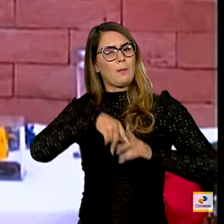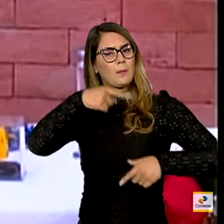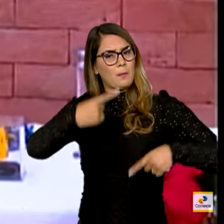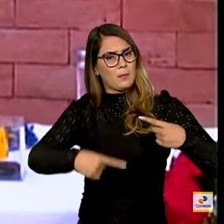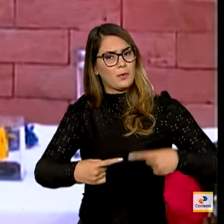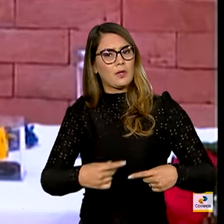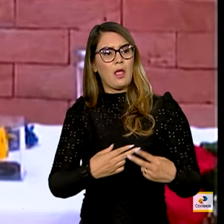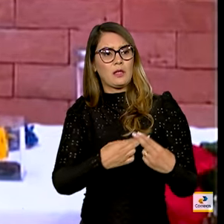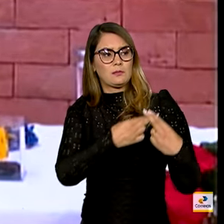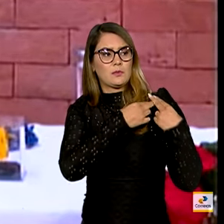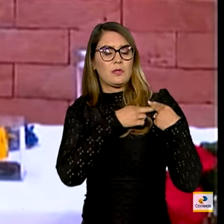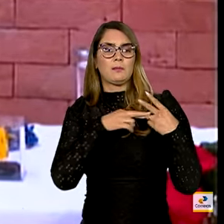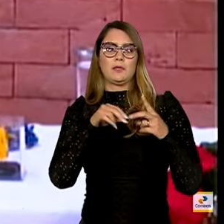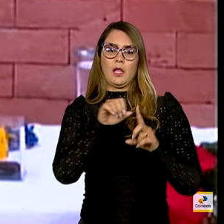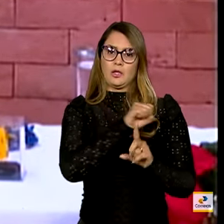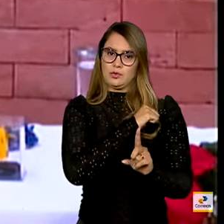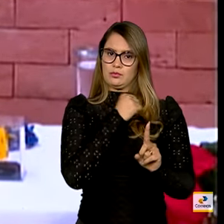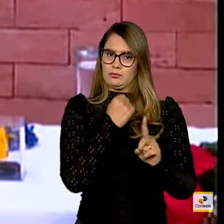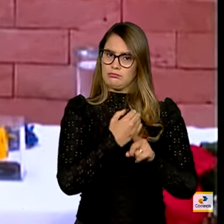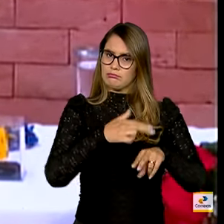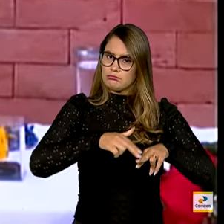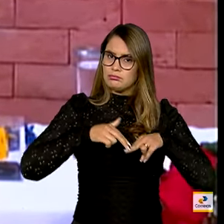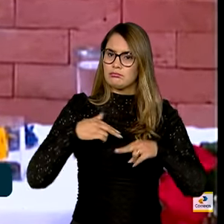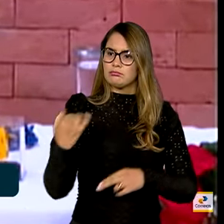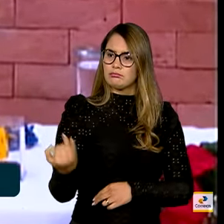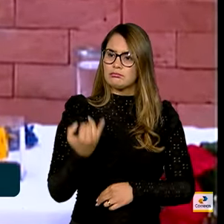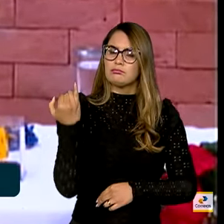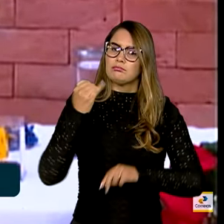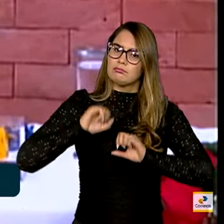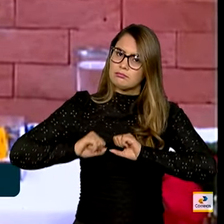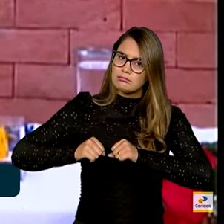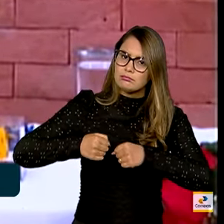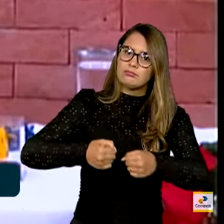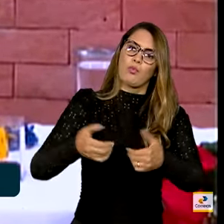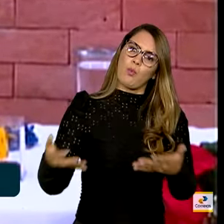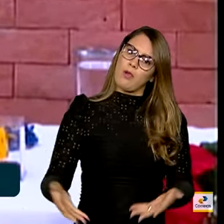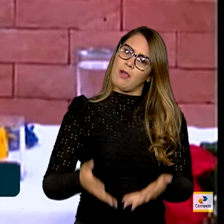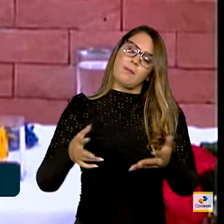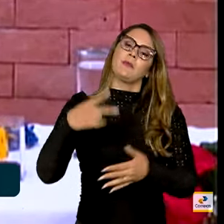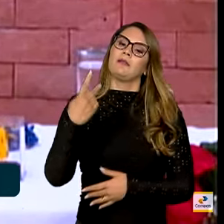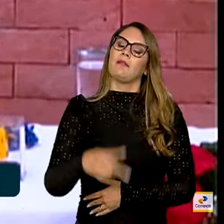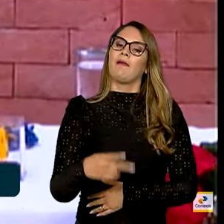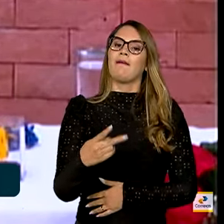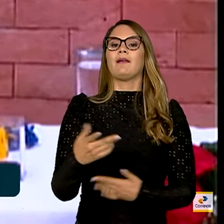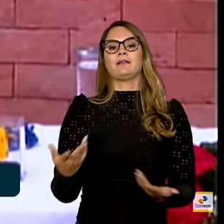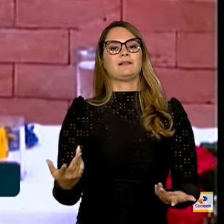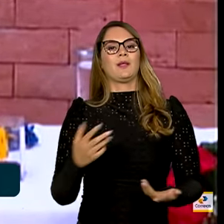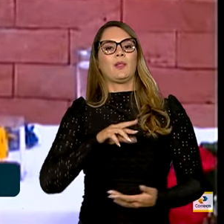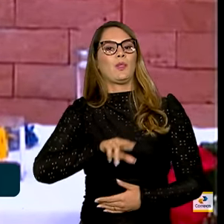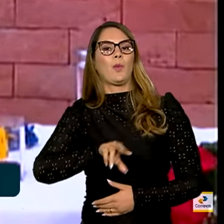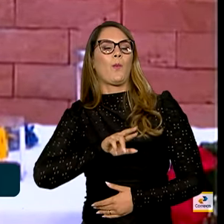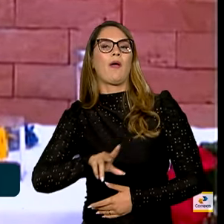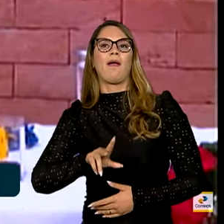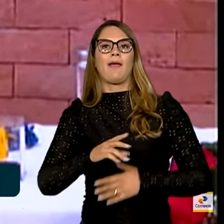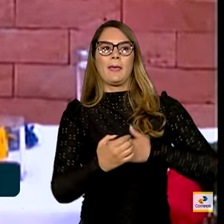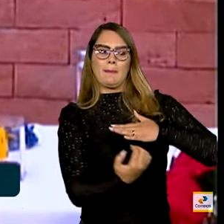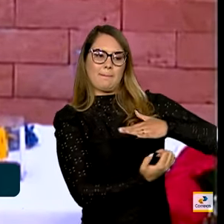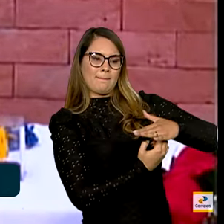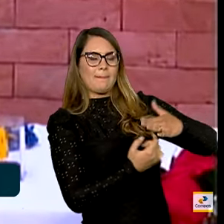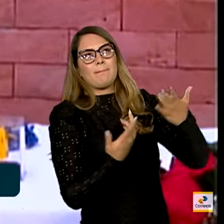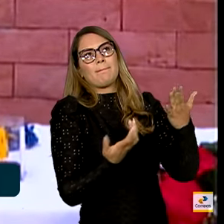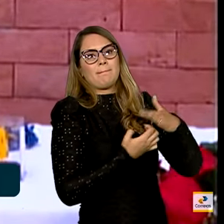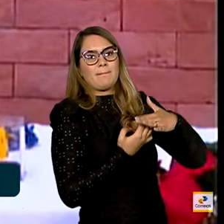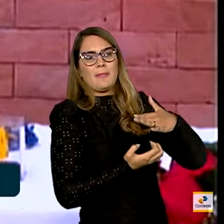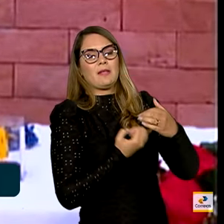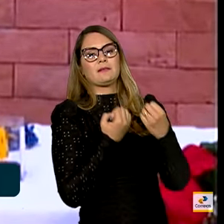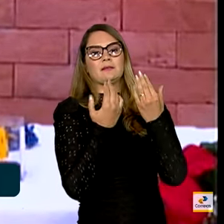responsabilidade social. É importante que elas se engajem numa campanha dessa, que é uma campanha que não é uma campanha de uma empresa que serve o